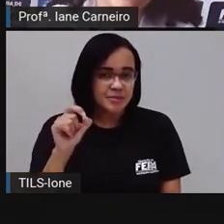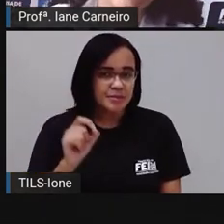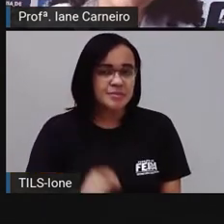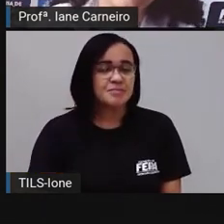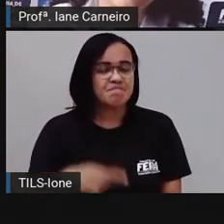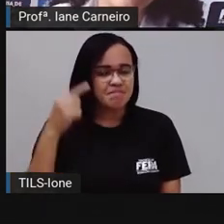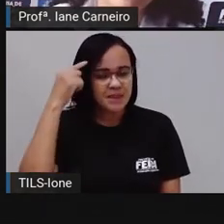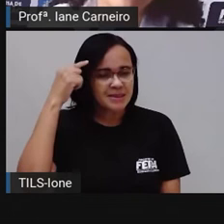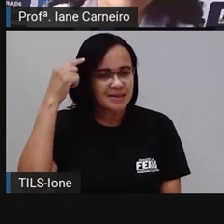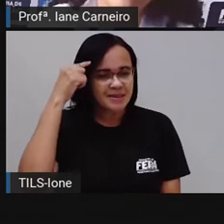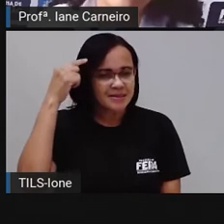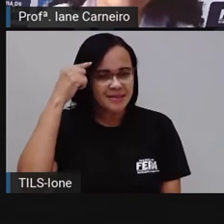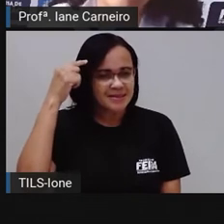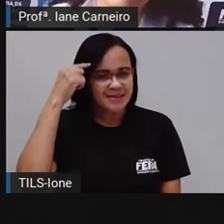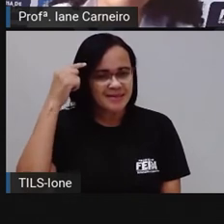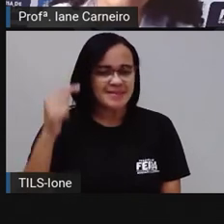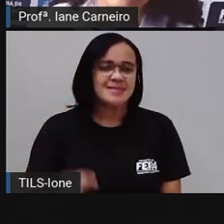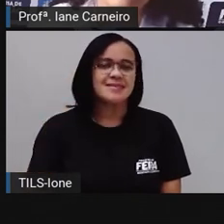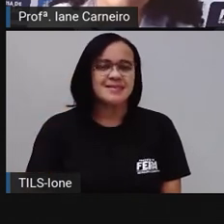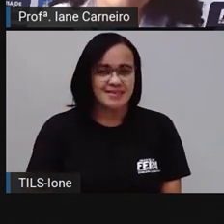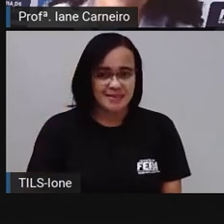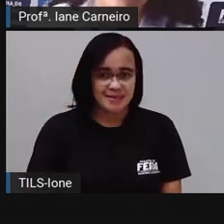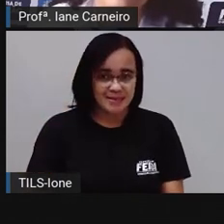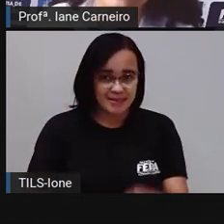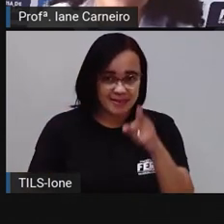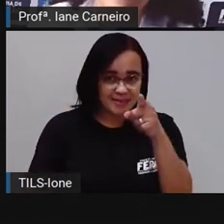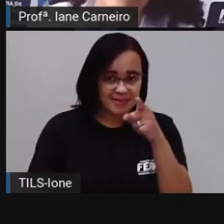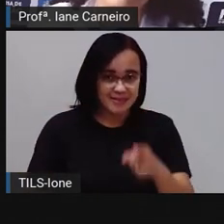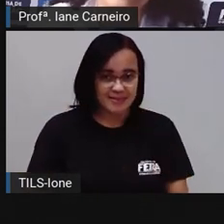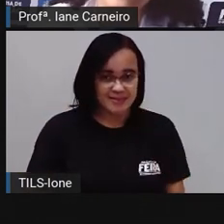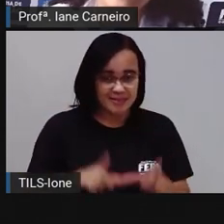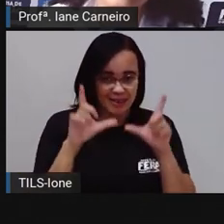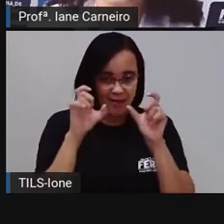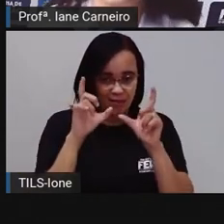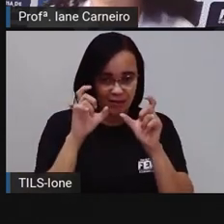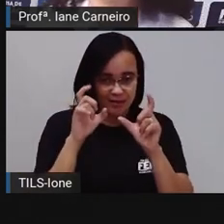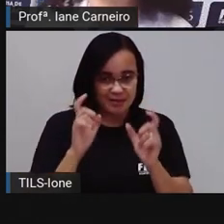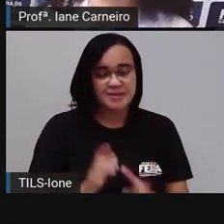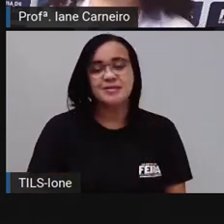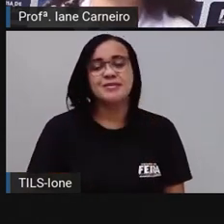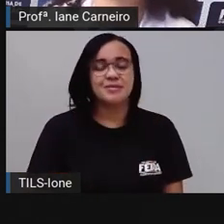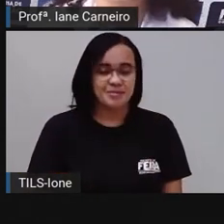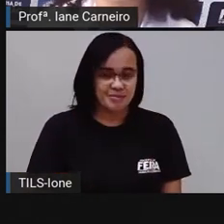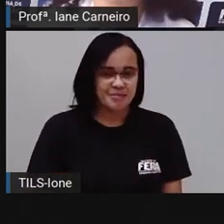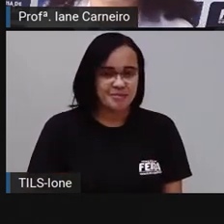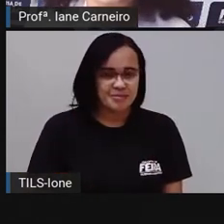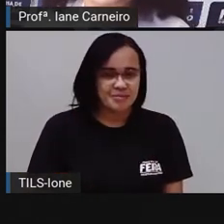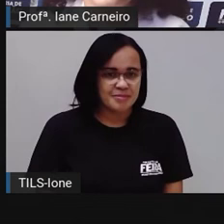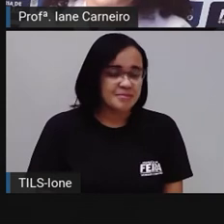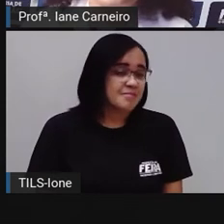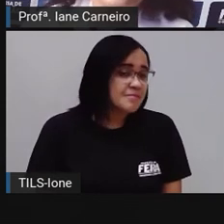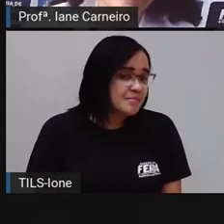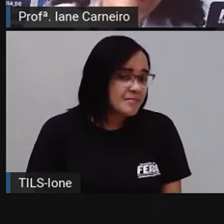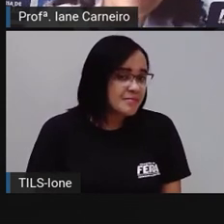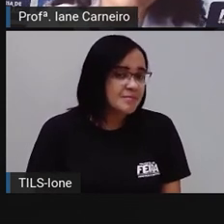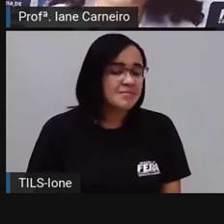aí um pouquinho. Tem uma foto ali para ajudar. A mãe da minha mãe é minha